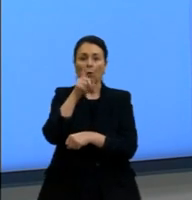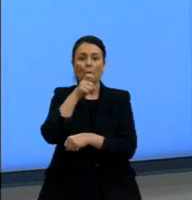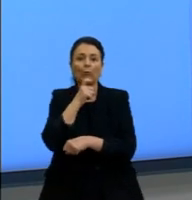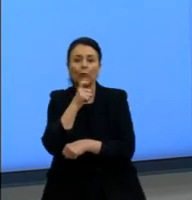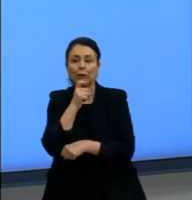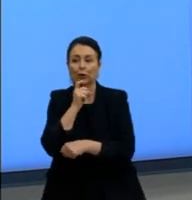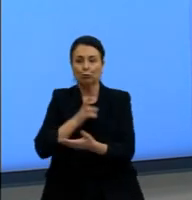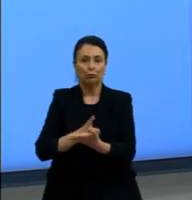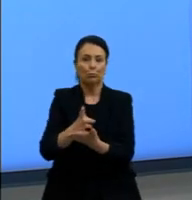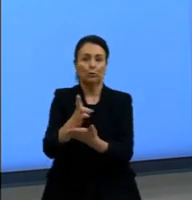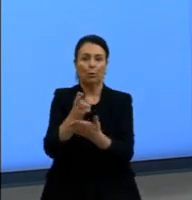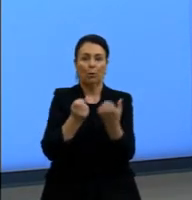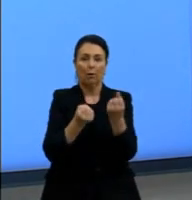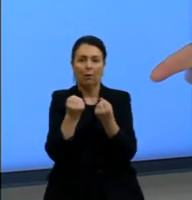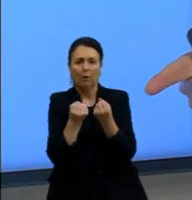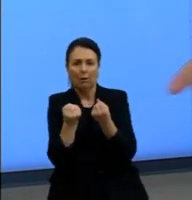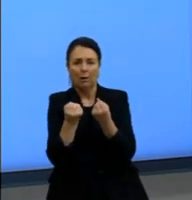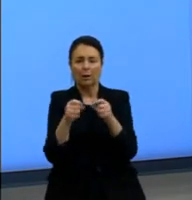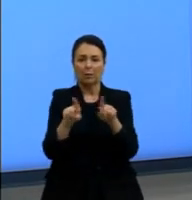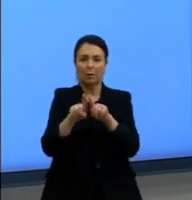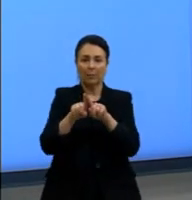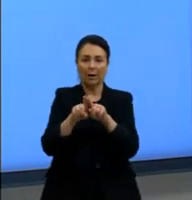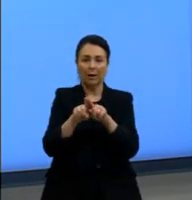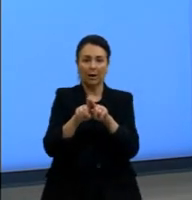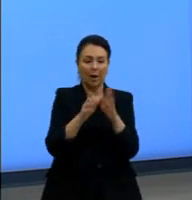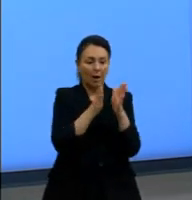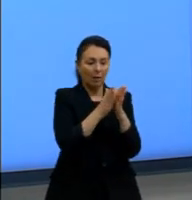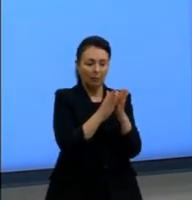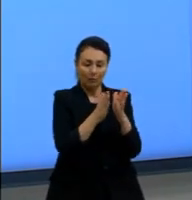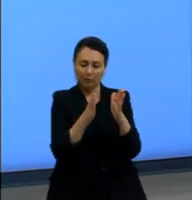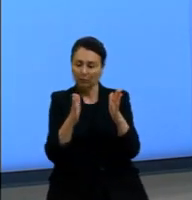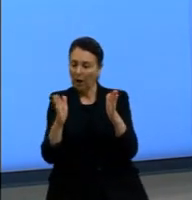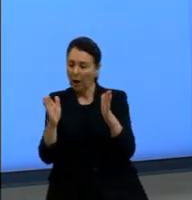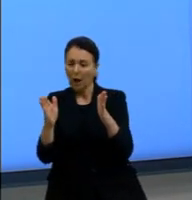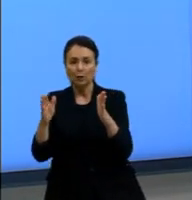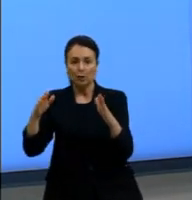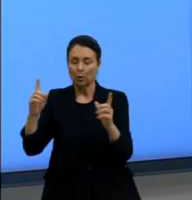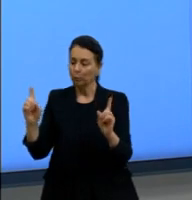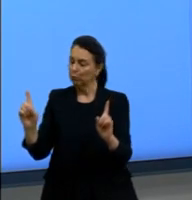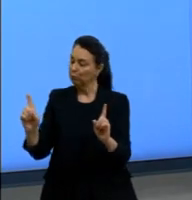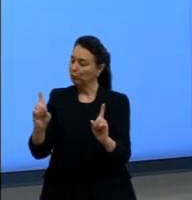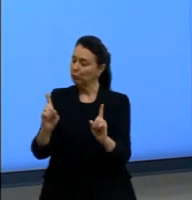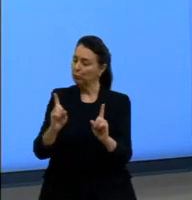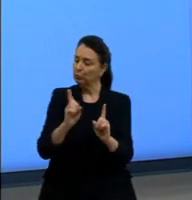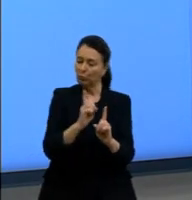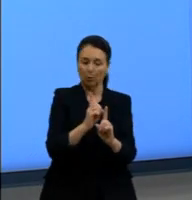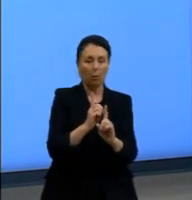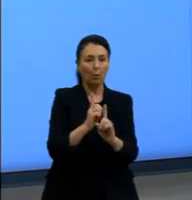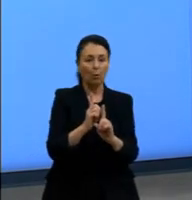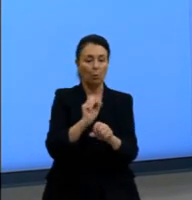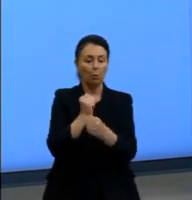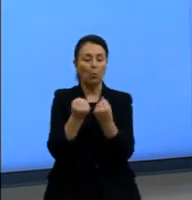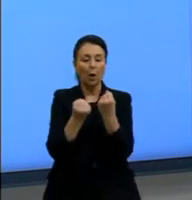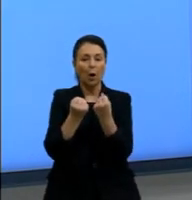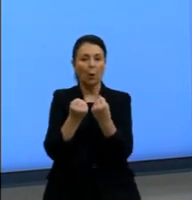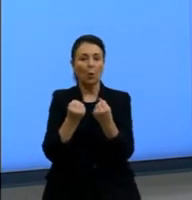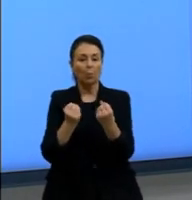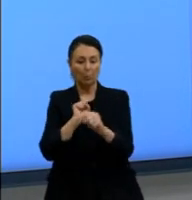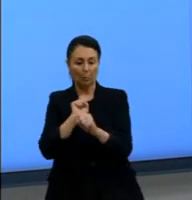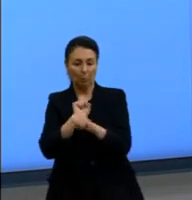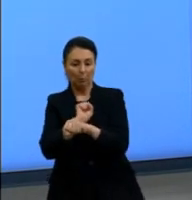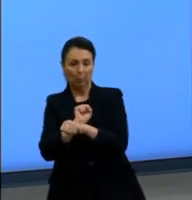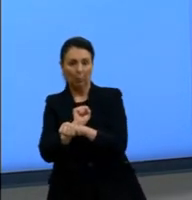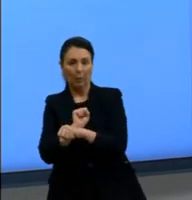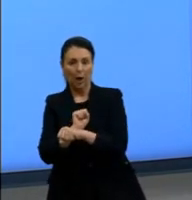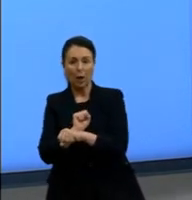sinais devem ser assim. A própria faixa de trânsito, a faixa de pedestre. Nós vemos uma faixa de pedestre e passamos a faixa e não vamos nos